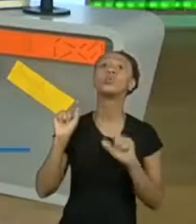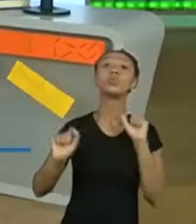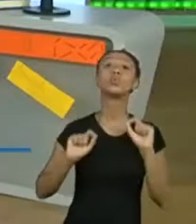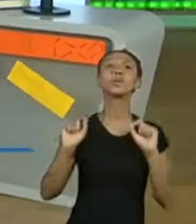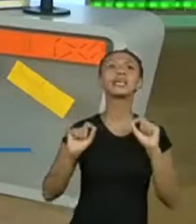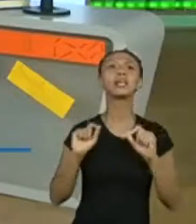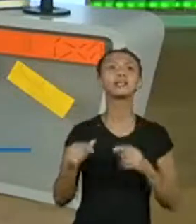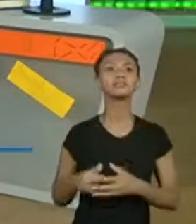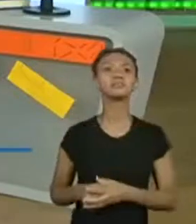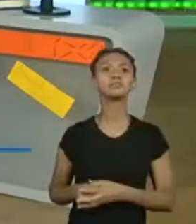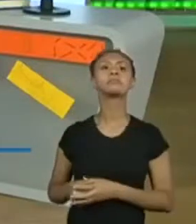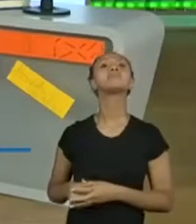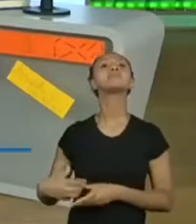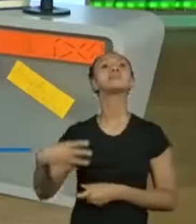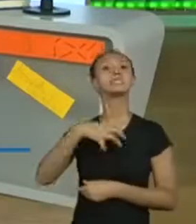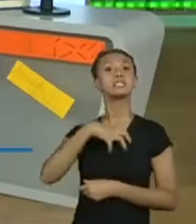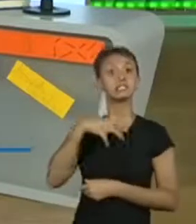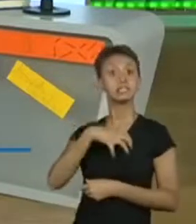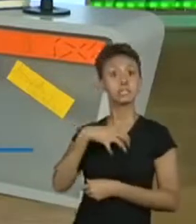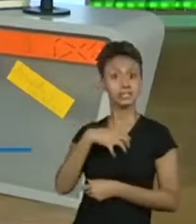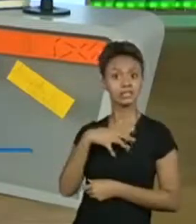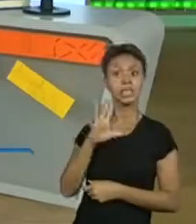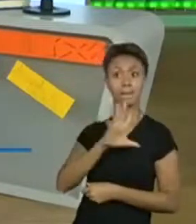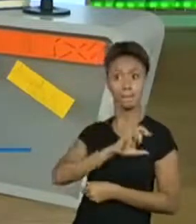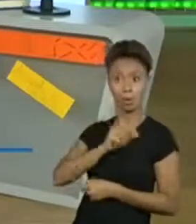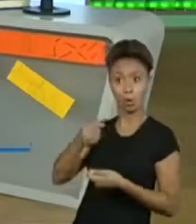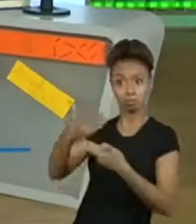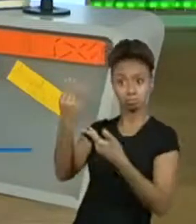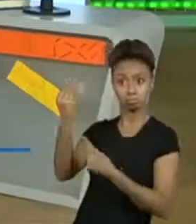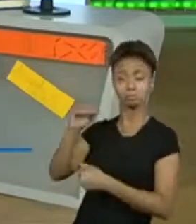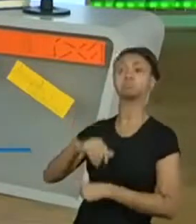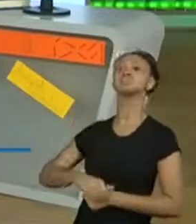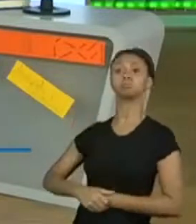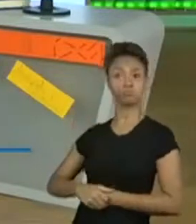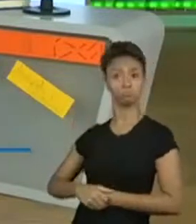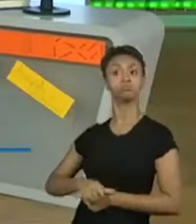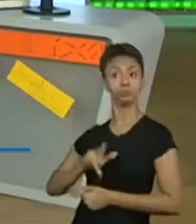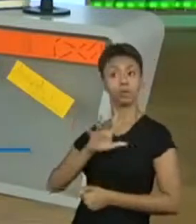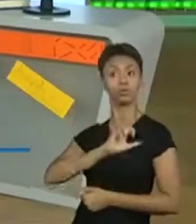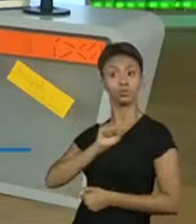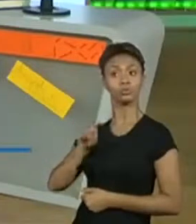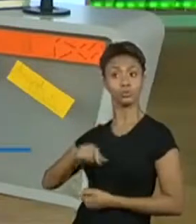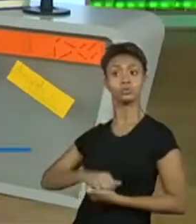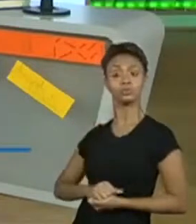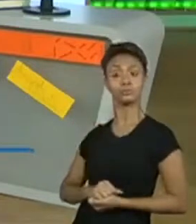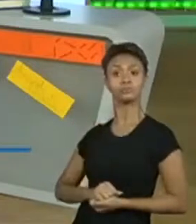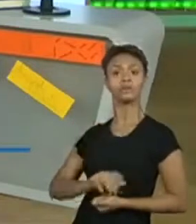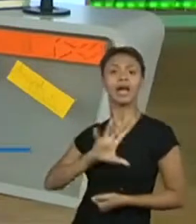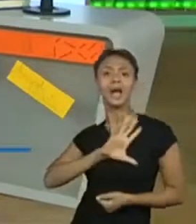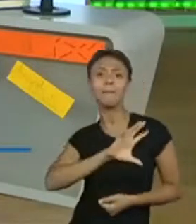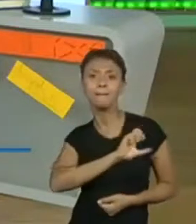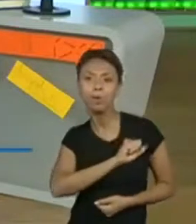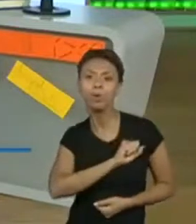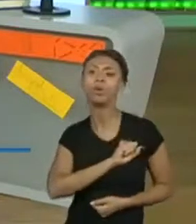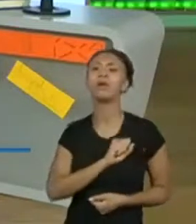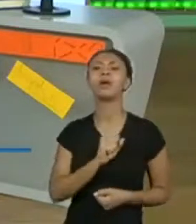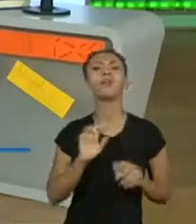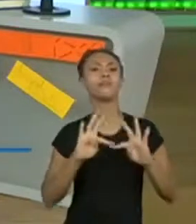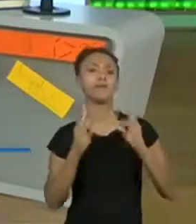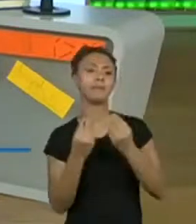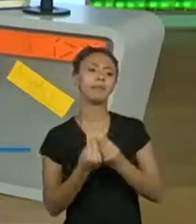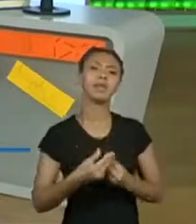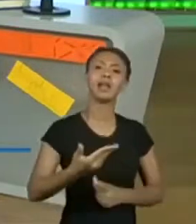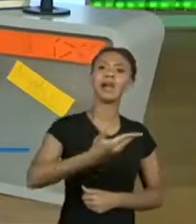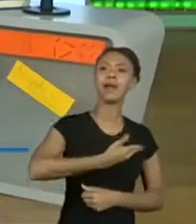sentimentos de amor. Gostei. Sentimentos de amor, porque família, amizade, todos